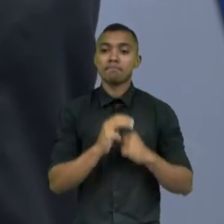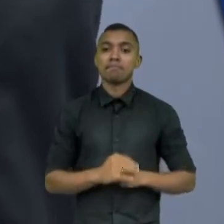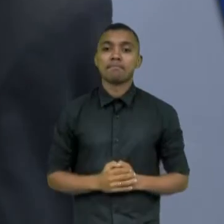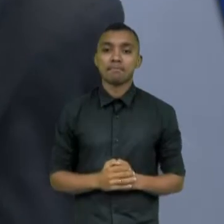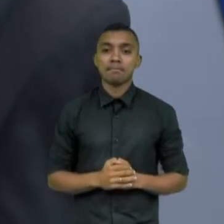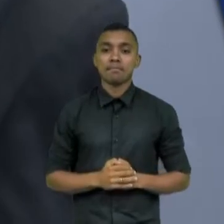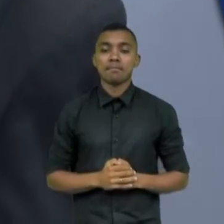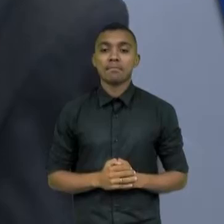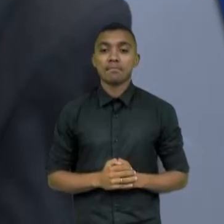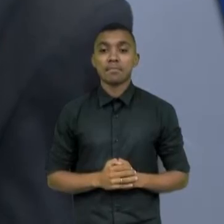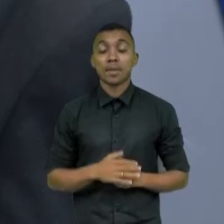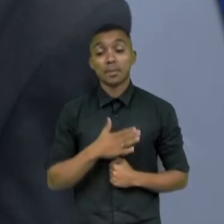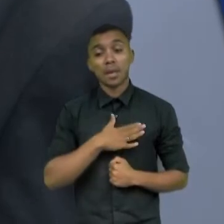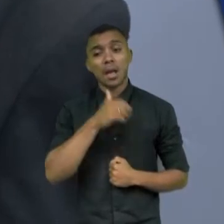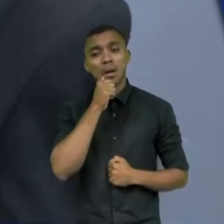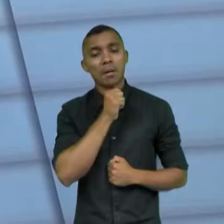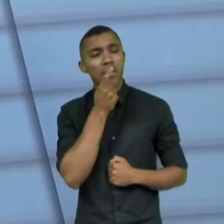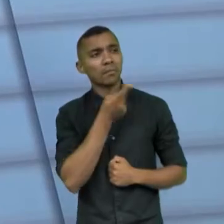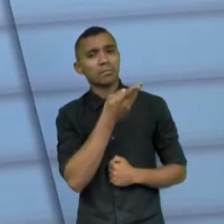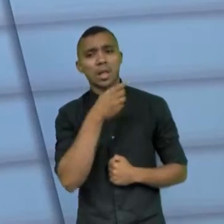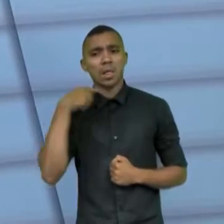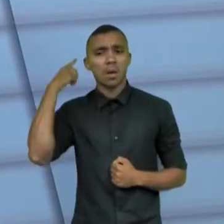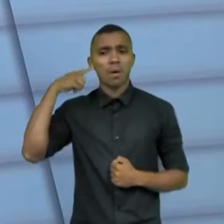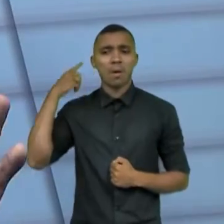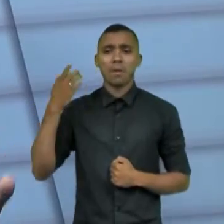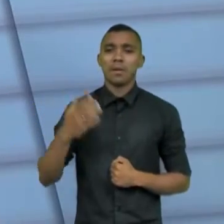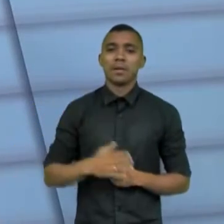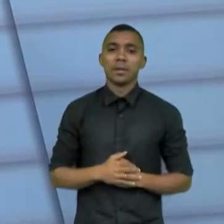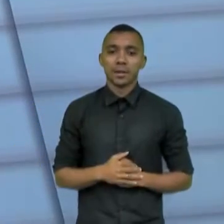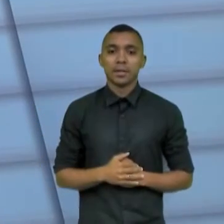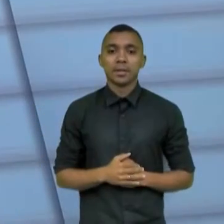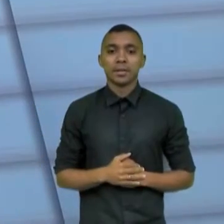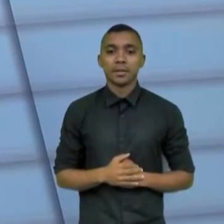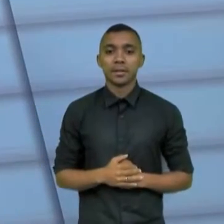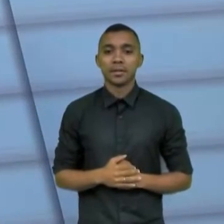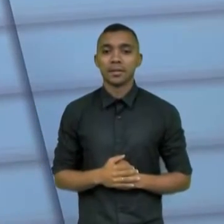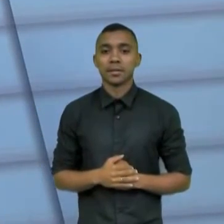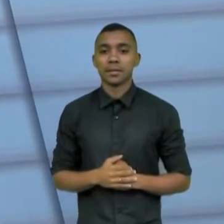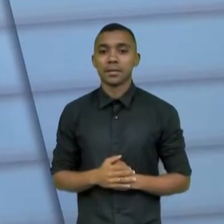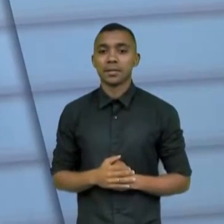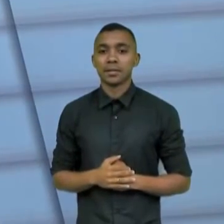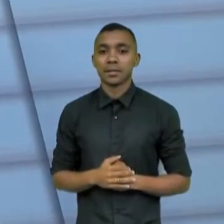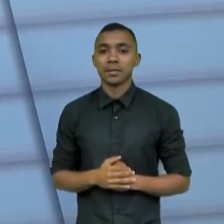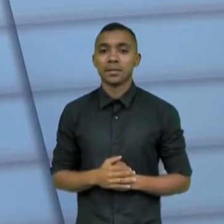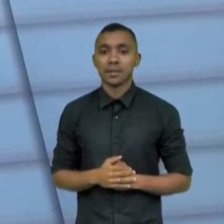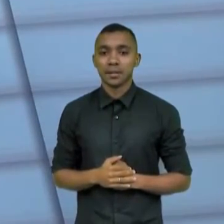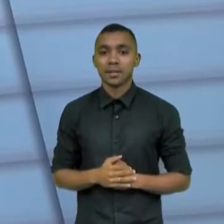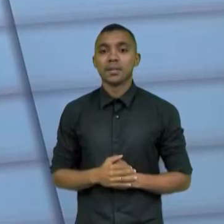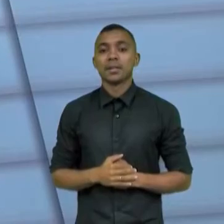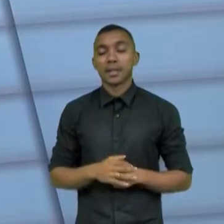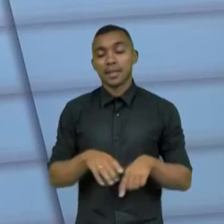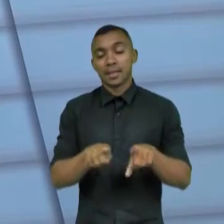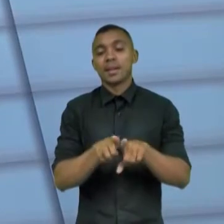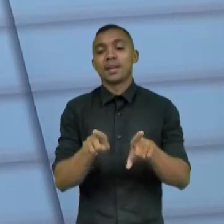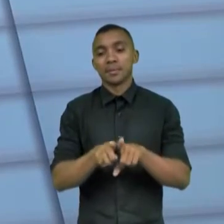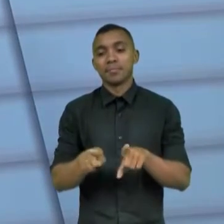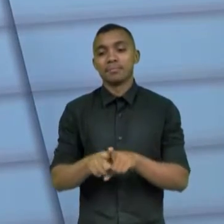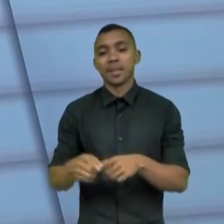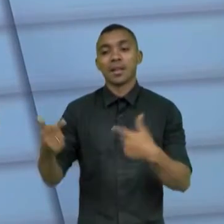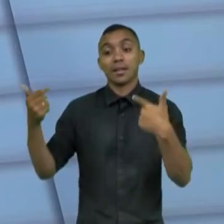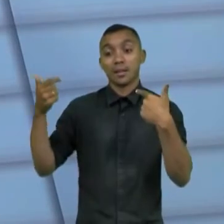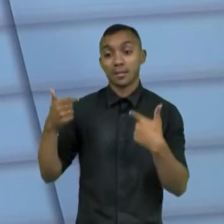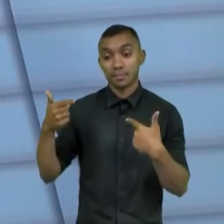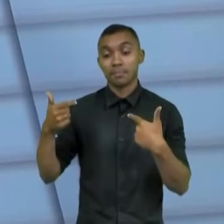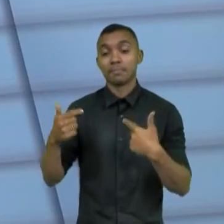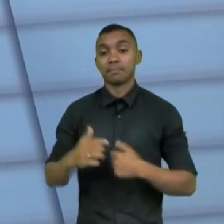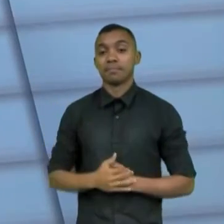legal. A minha mãe também me chamou de doido quando eu fui. Foi a primeira pessoa. o seu pai, teria que ficar doido. Ele também chamou. Foram os primeiros, que